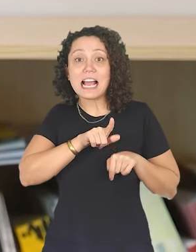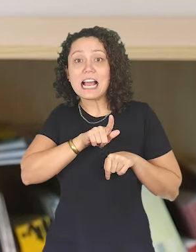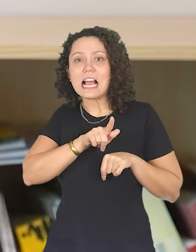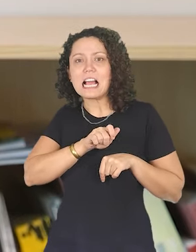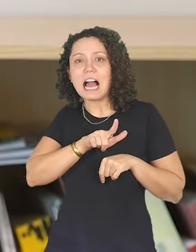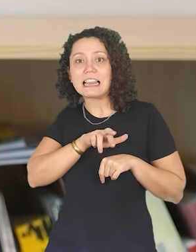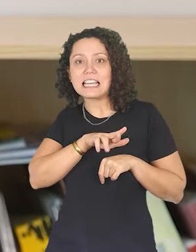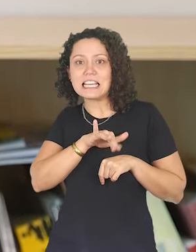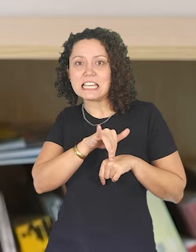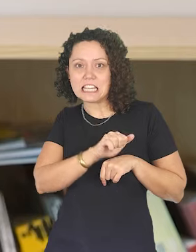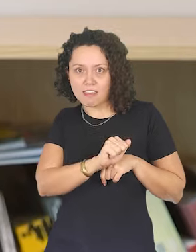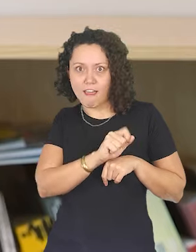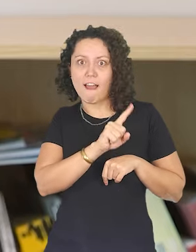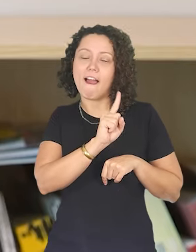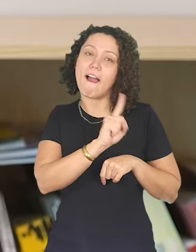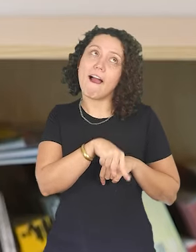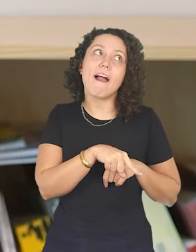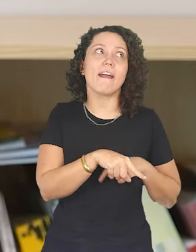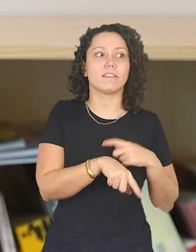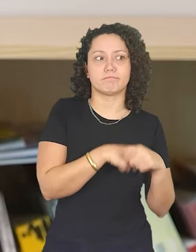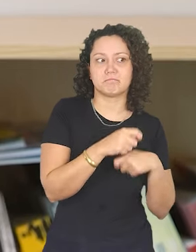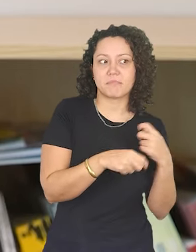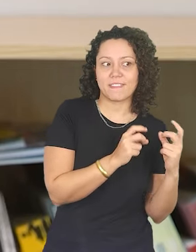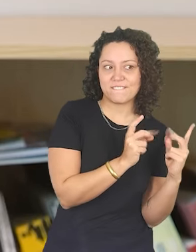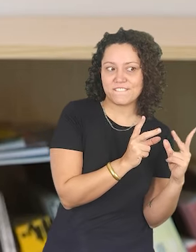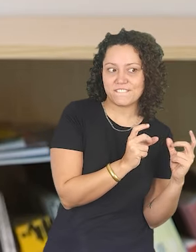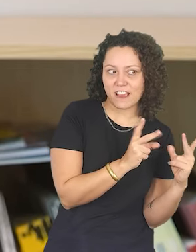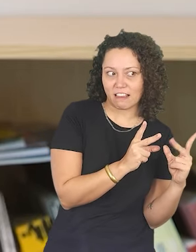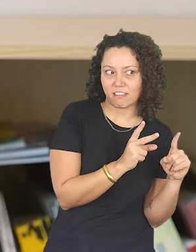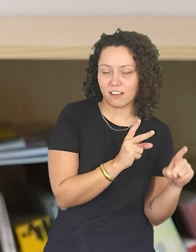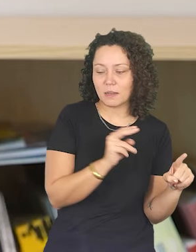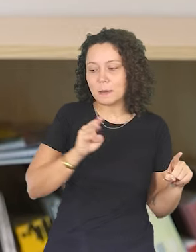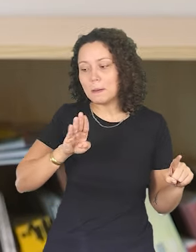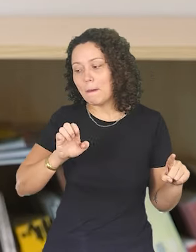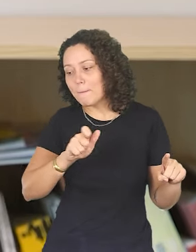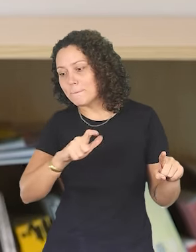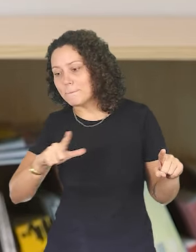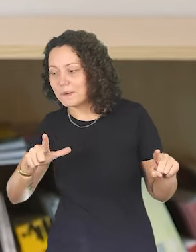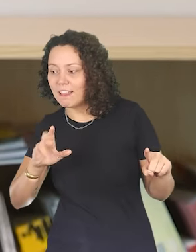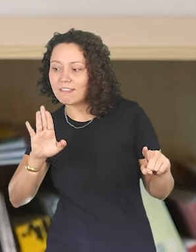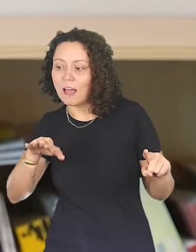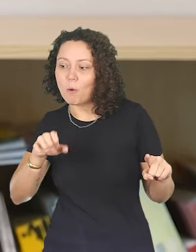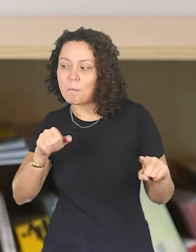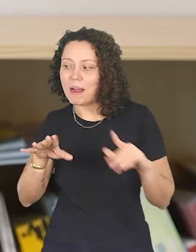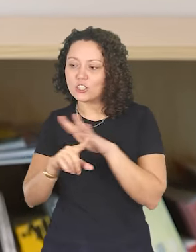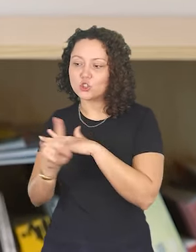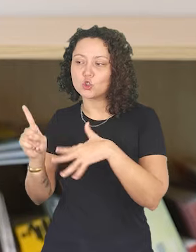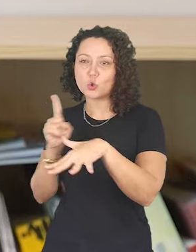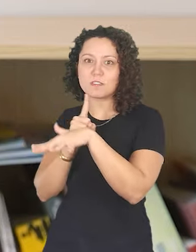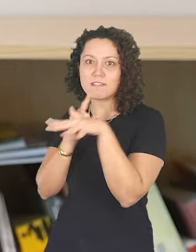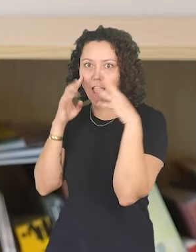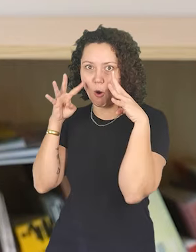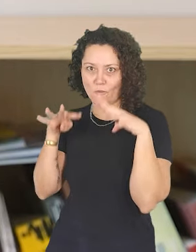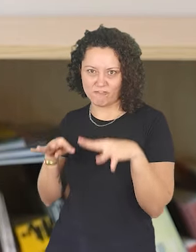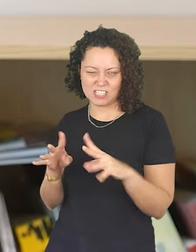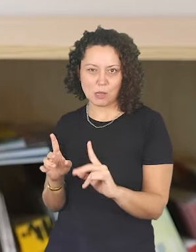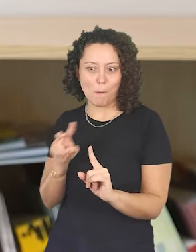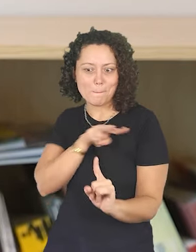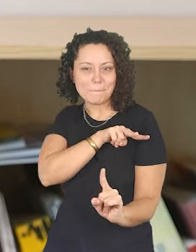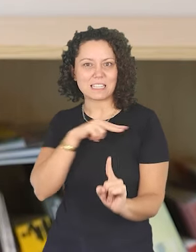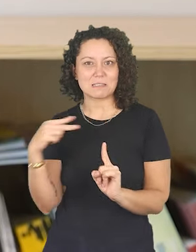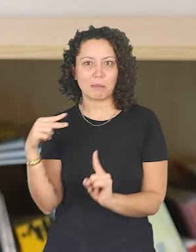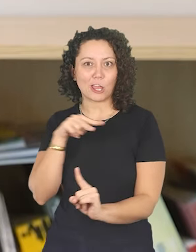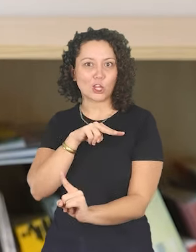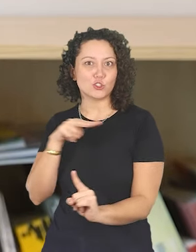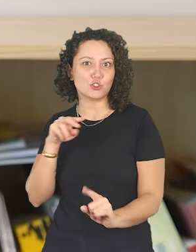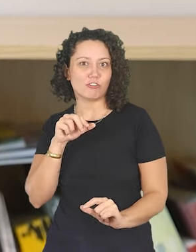mercado, daquela exposição. Numa Bienal, é muito mais institucional, muito mais social. Então, não parece, mas muda bastante também